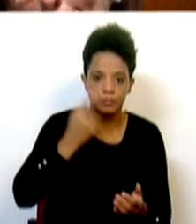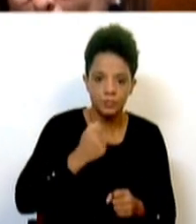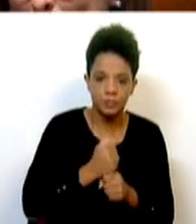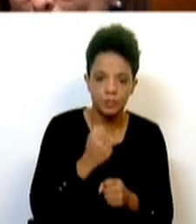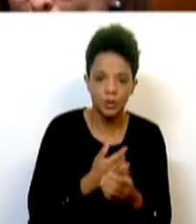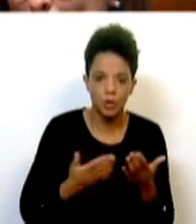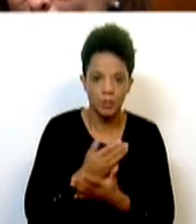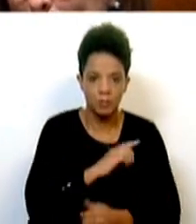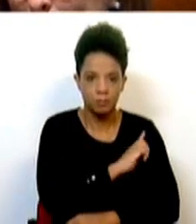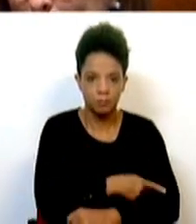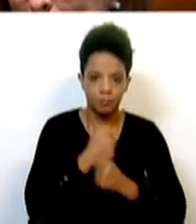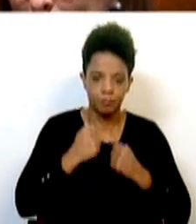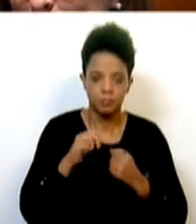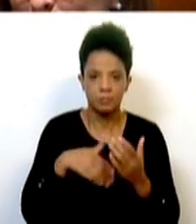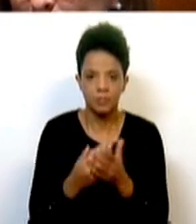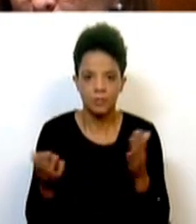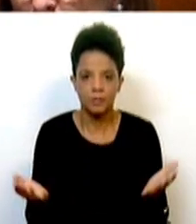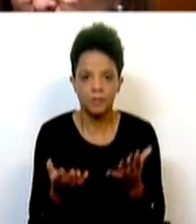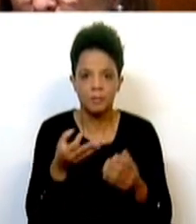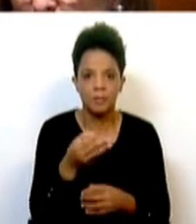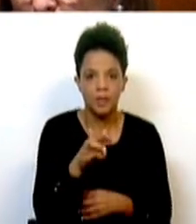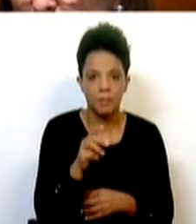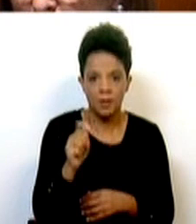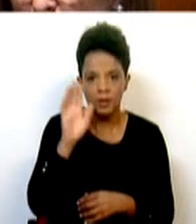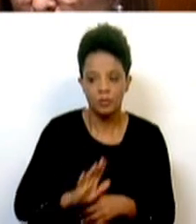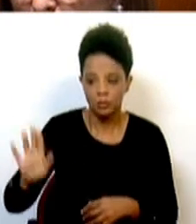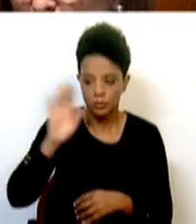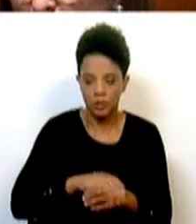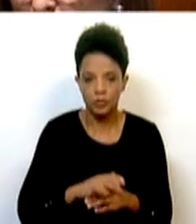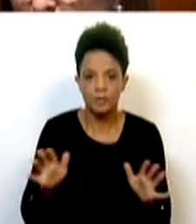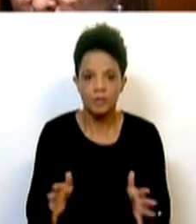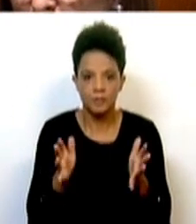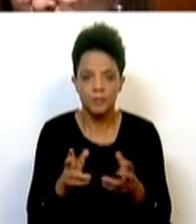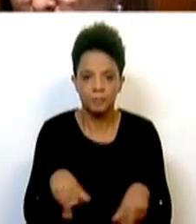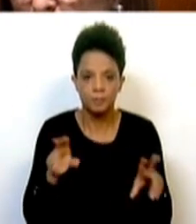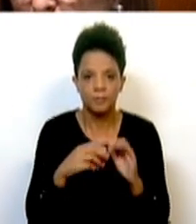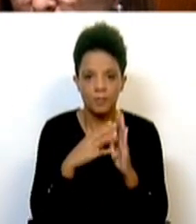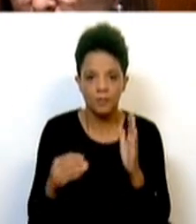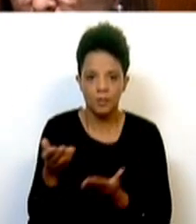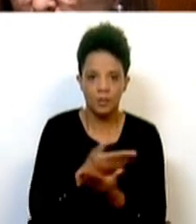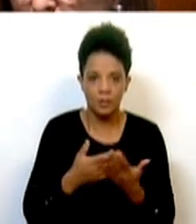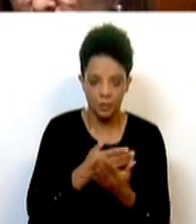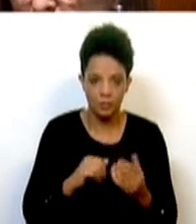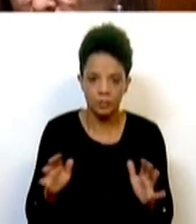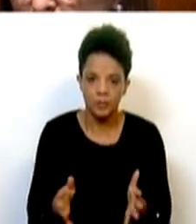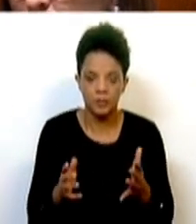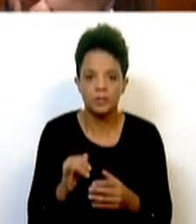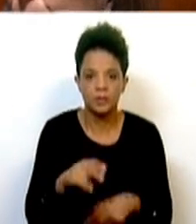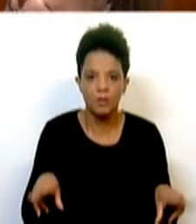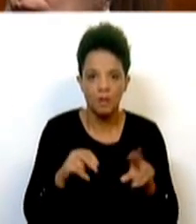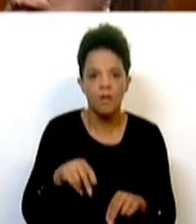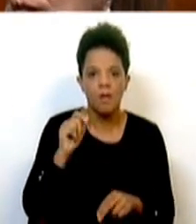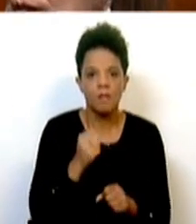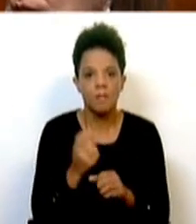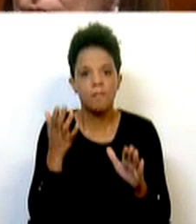uma economia mais forte e capaz de promover as PMEs nacionais, dinamizando novos modelos de negócio, fomentando a inovação